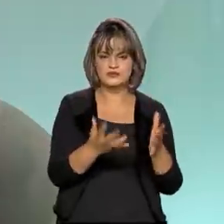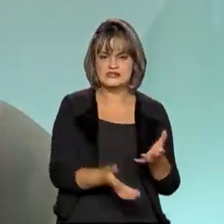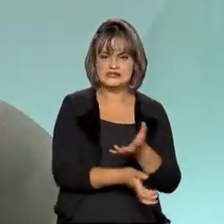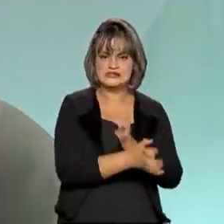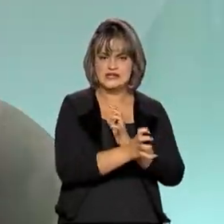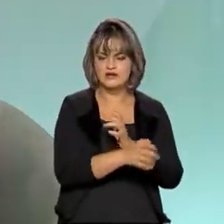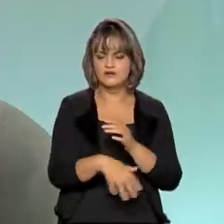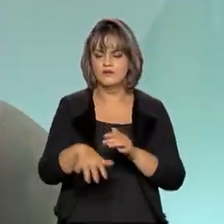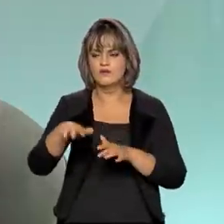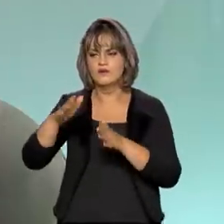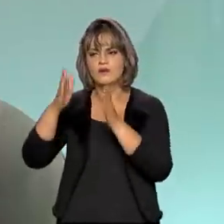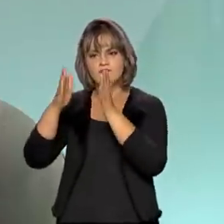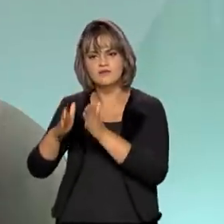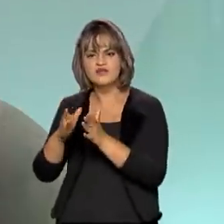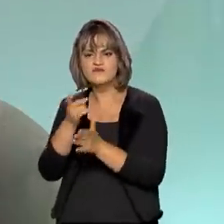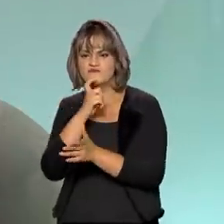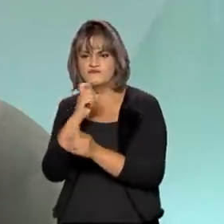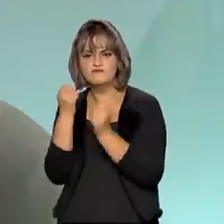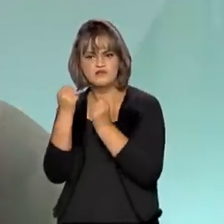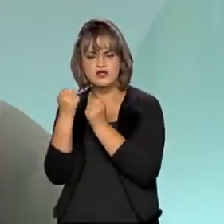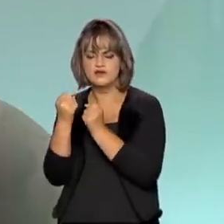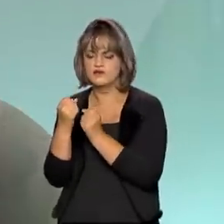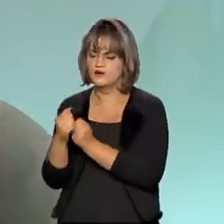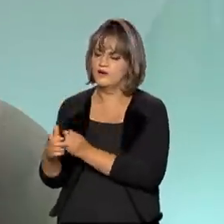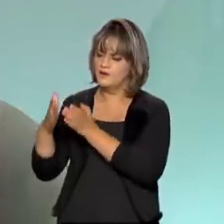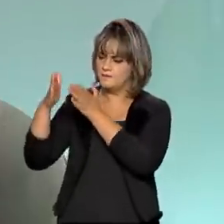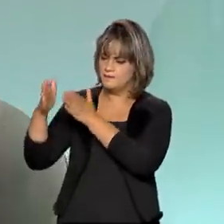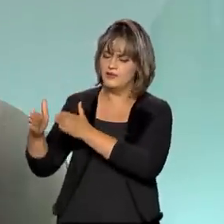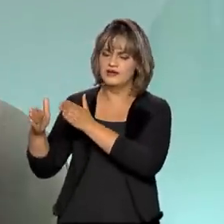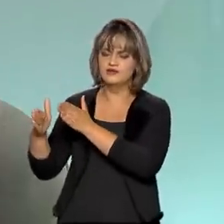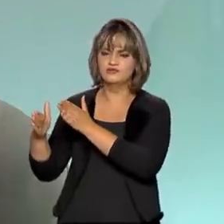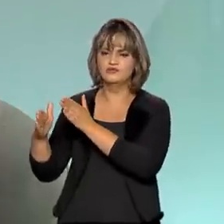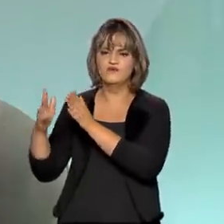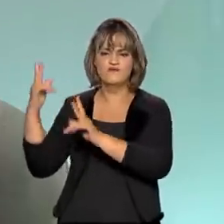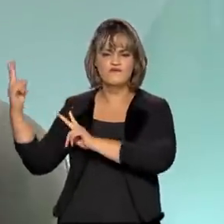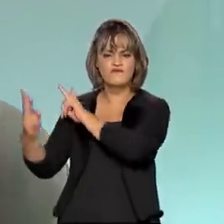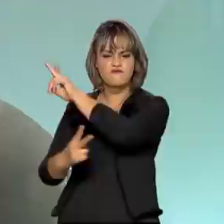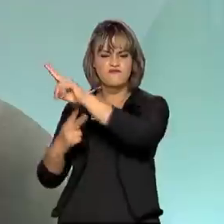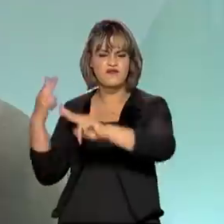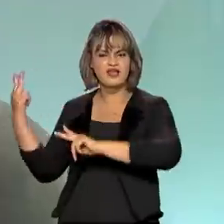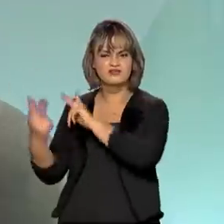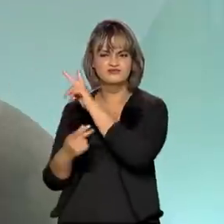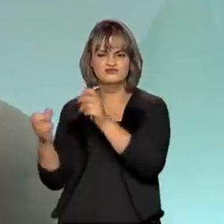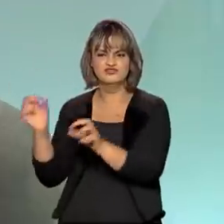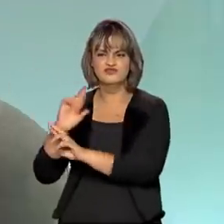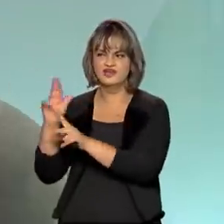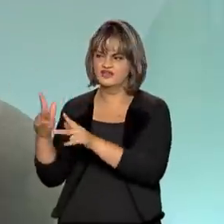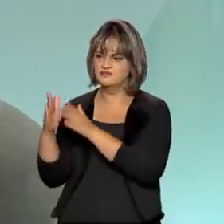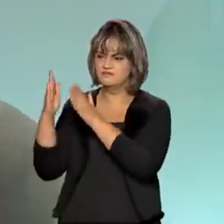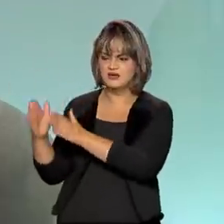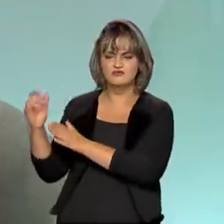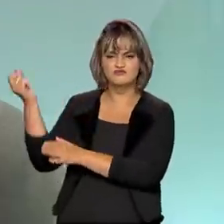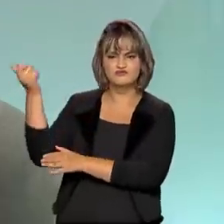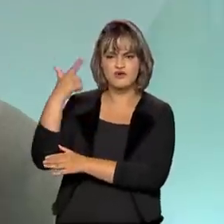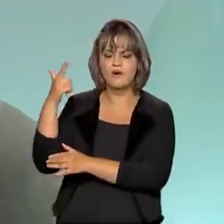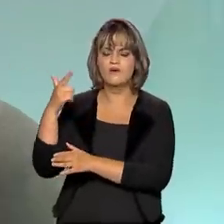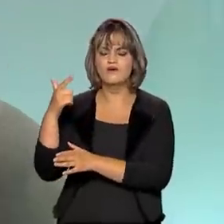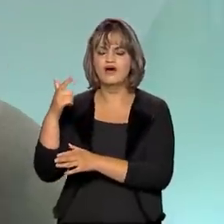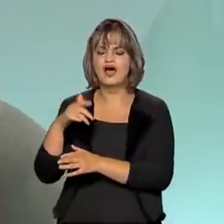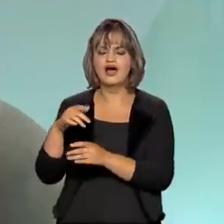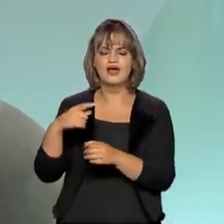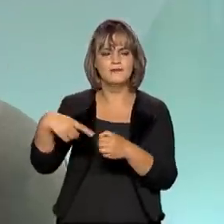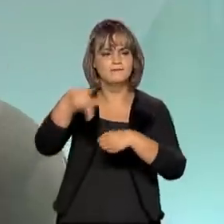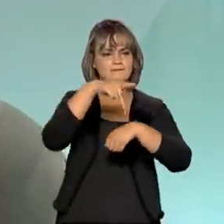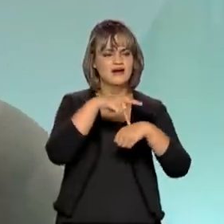invernos mais fortes, mudança no padrão de vento, no padrão de sol. Então, temos seca na Califórnia,